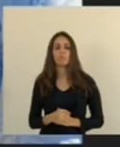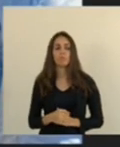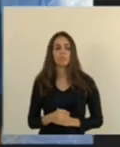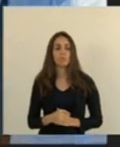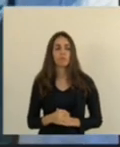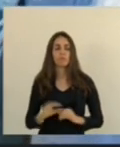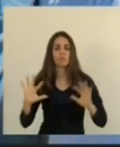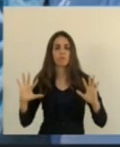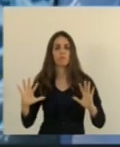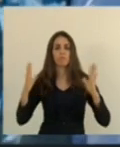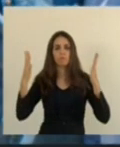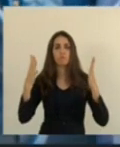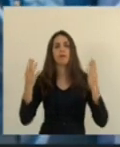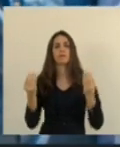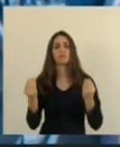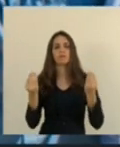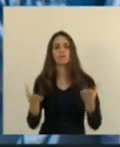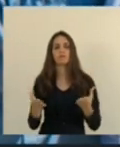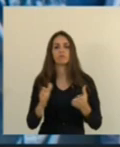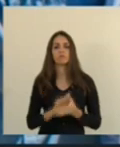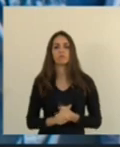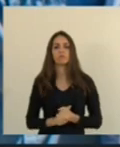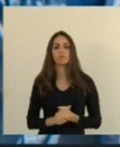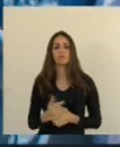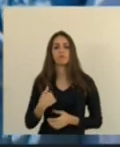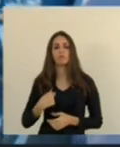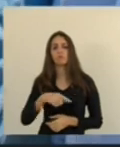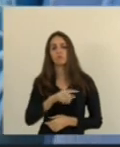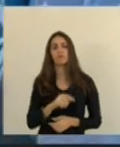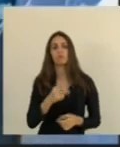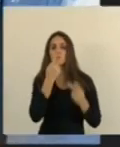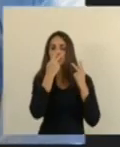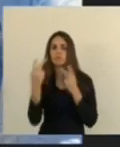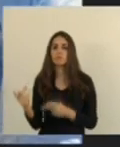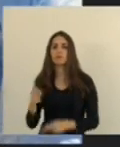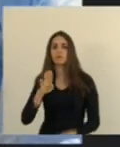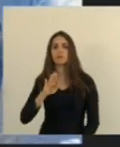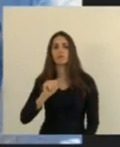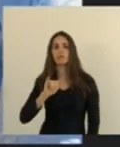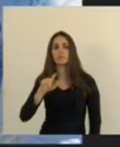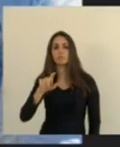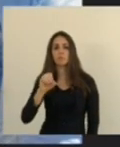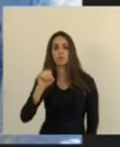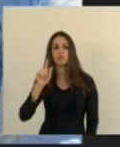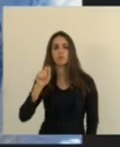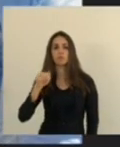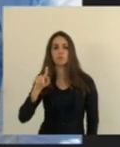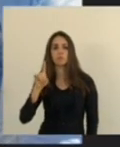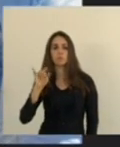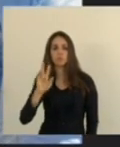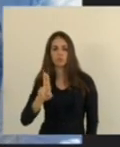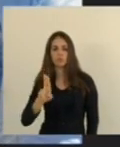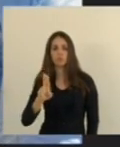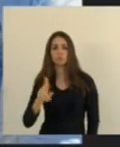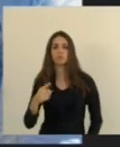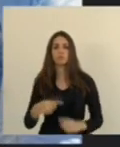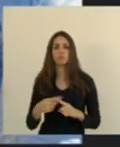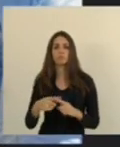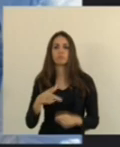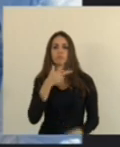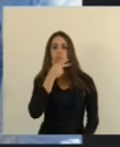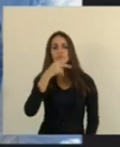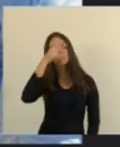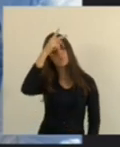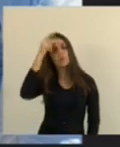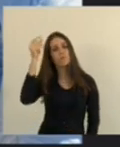em São Gabriel da Palha, estive em Baixo Condu, onde fui recebido pelo prefeito Lastene, na